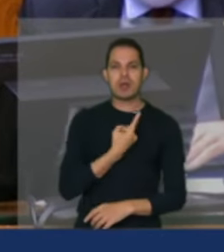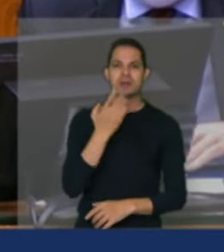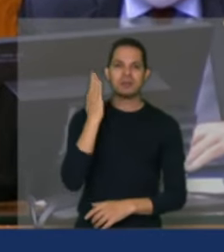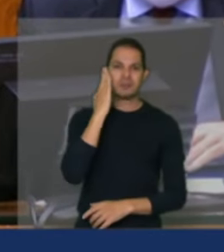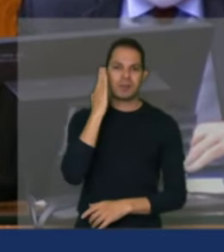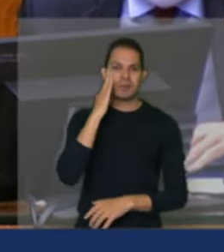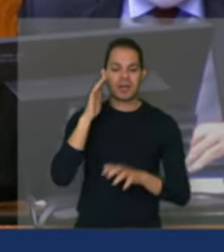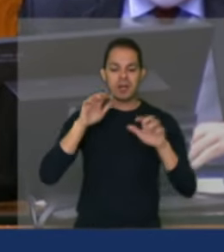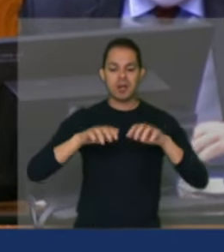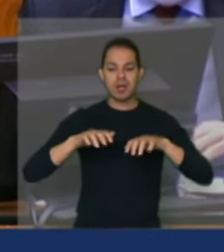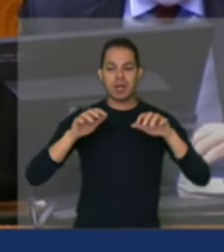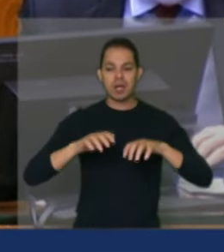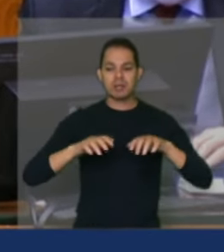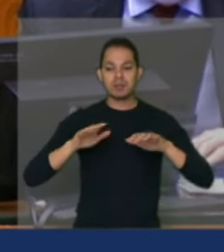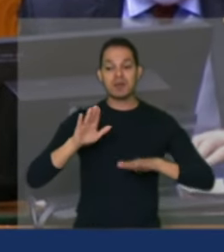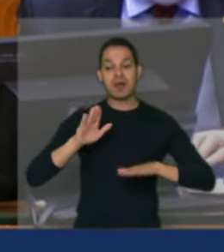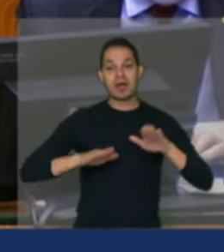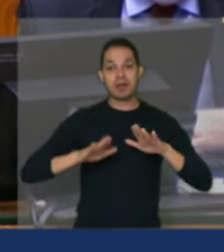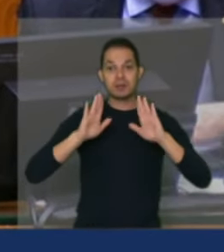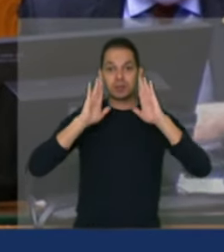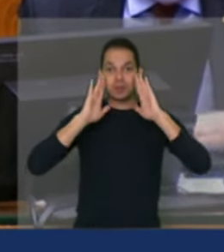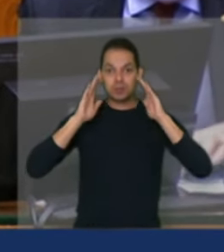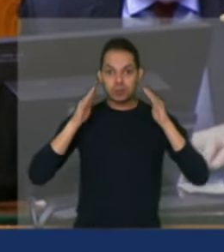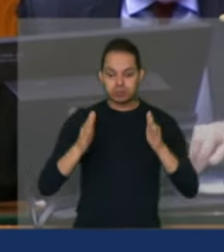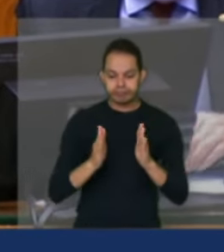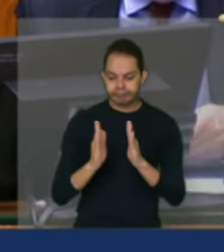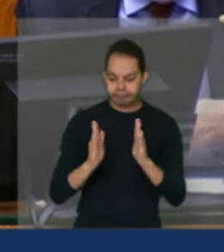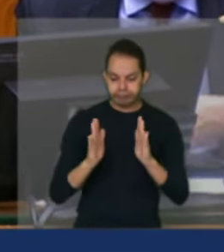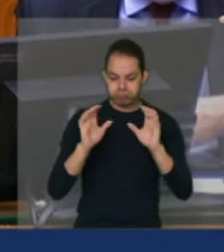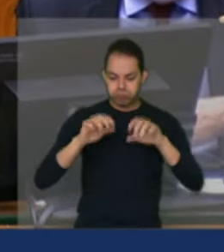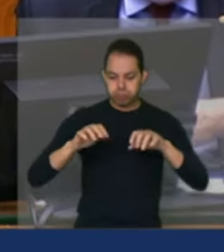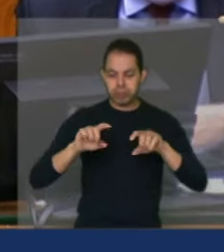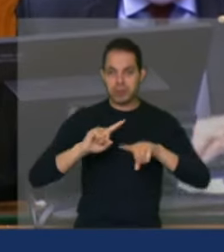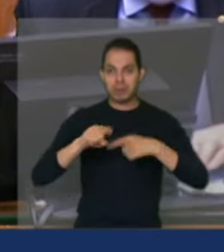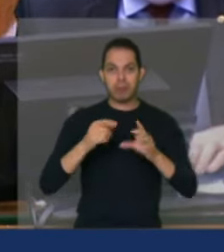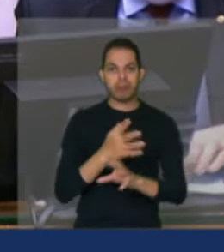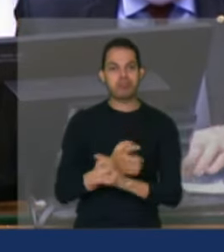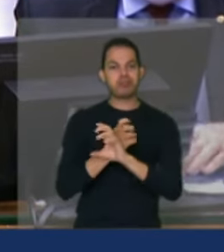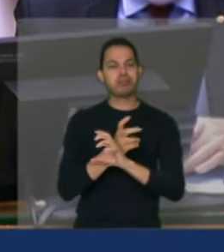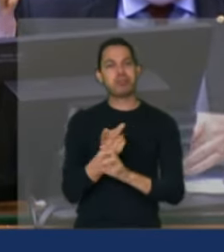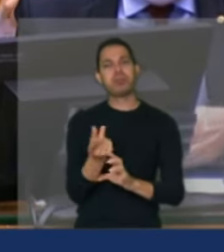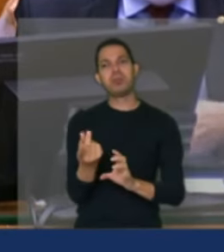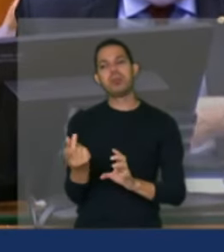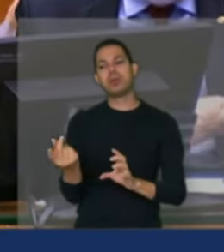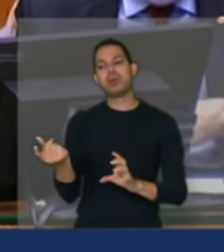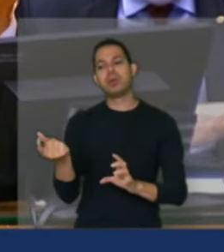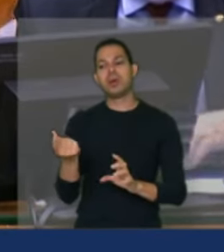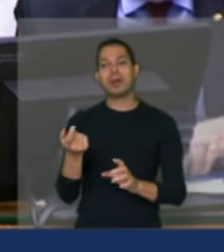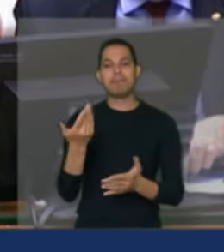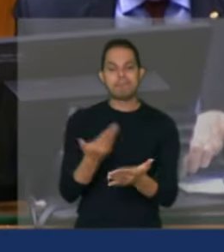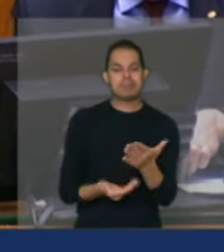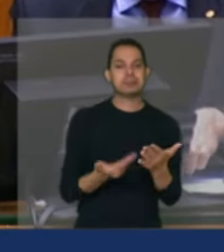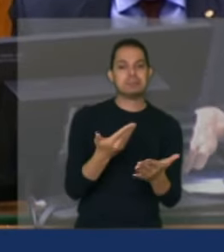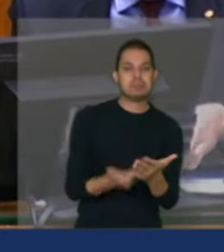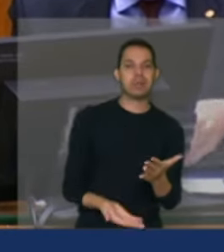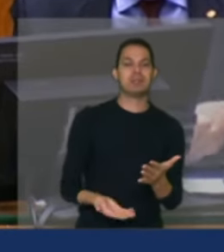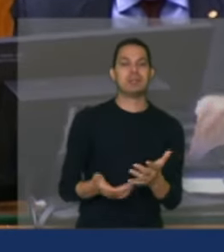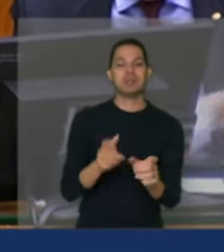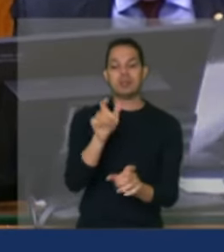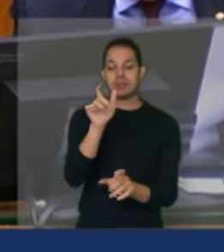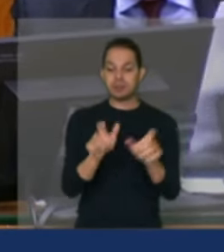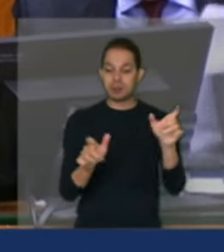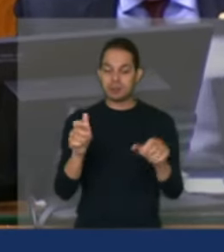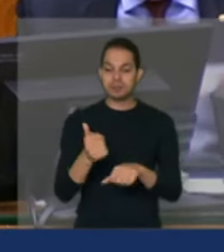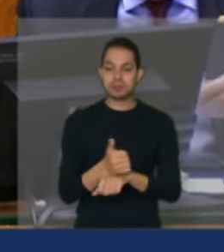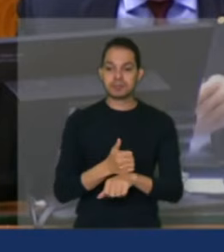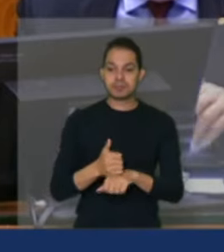chuva cai às vezes concentrada num período só e depois fica na estiagem e a gente perde duas vezes e esses trabalhadores Alexandre Frota